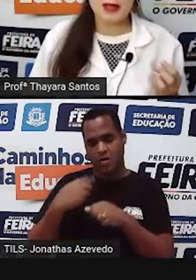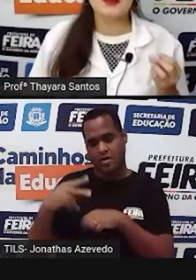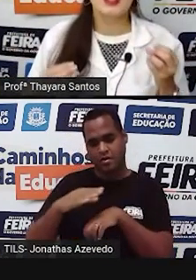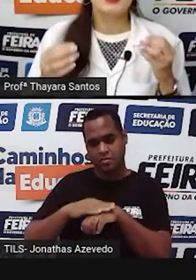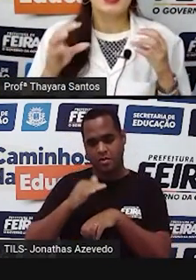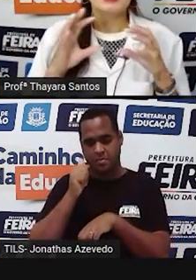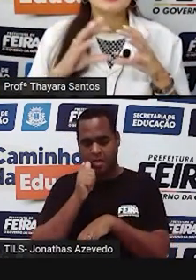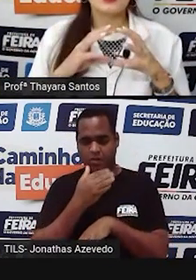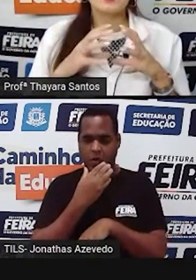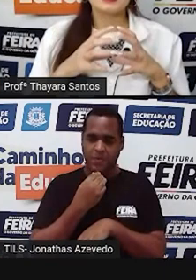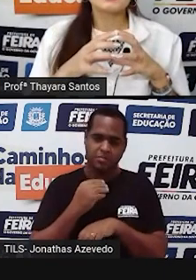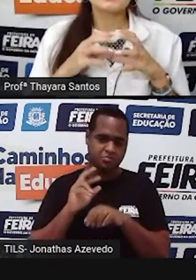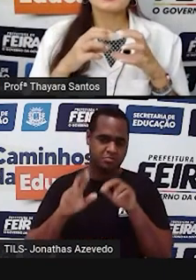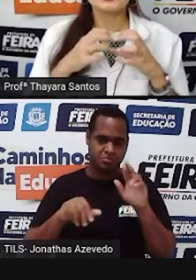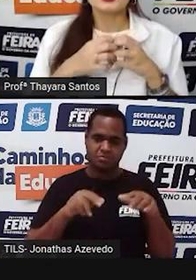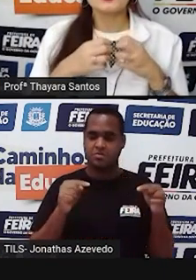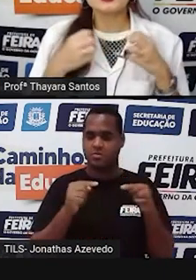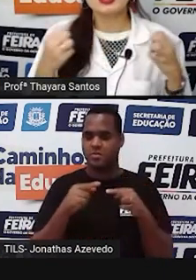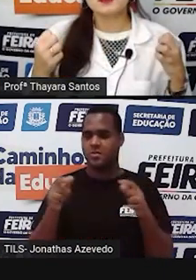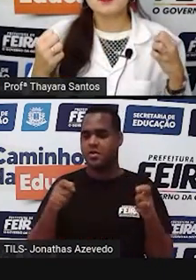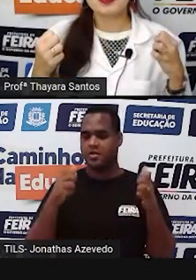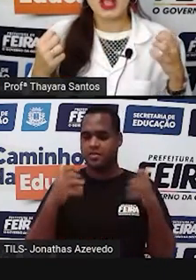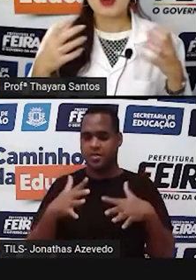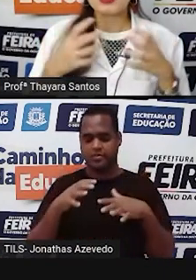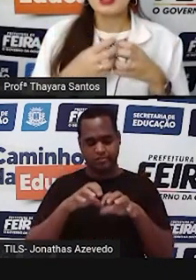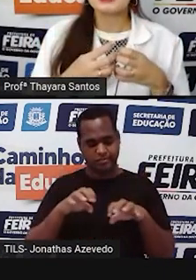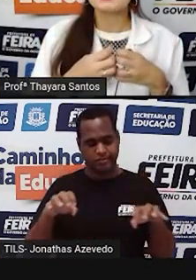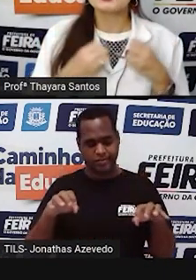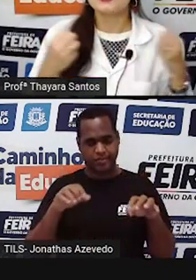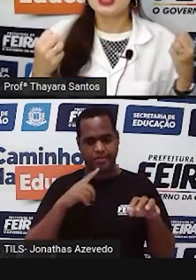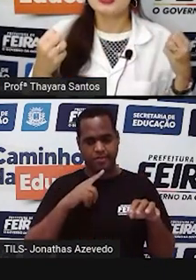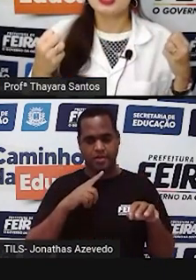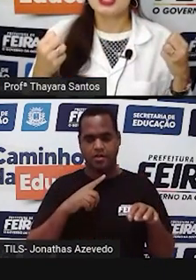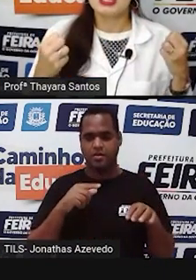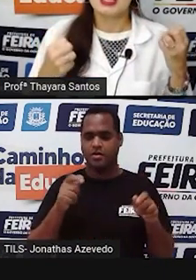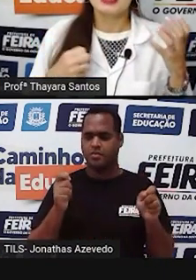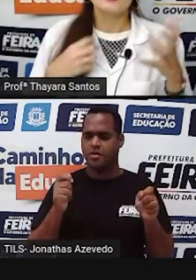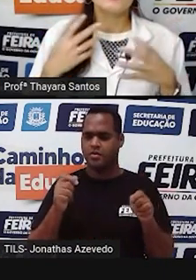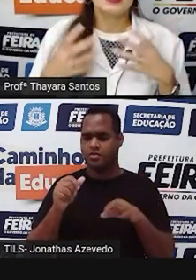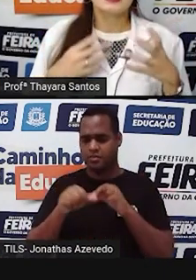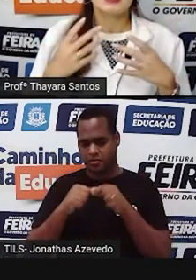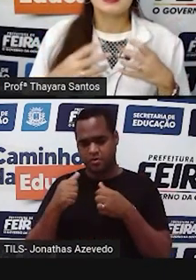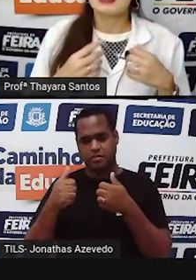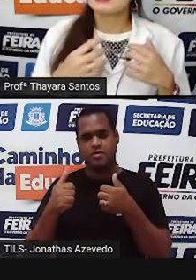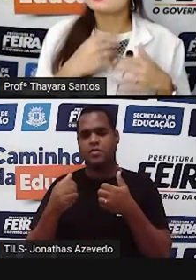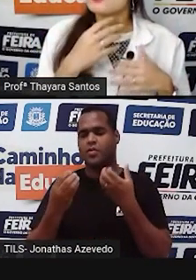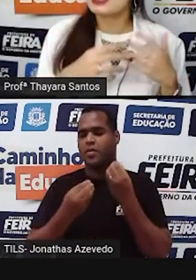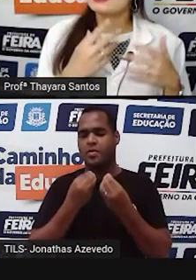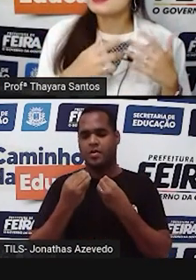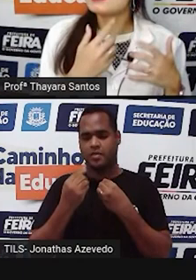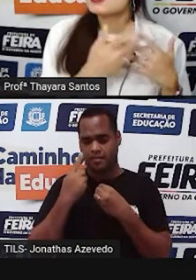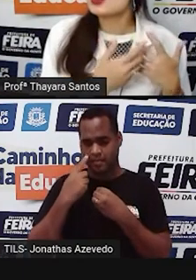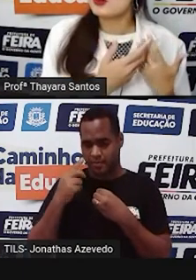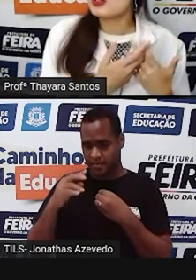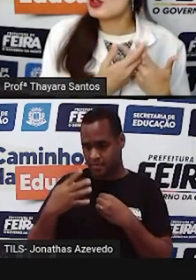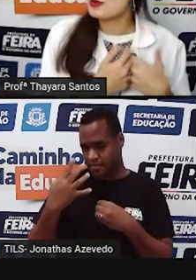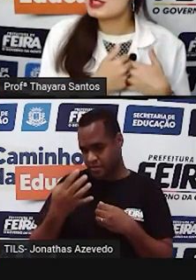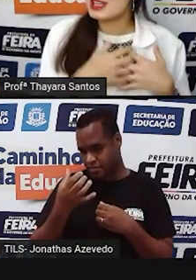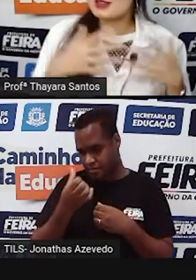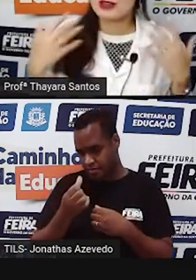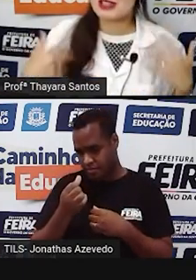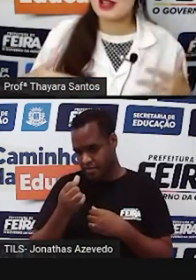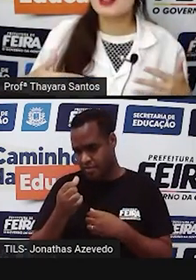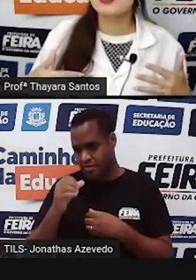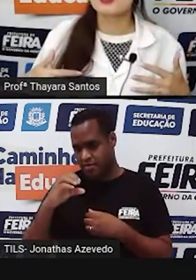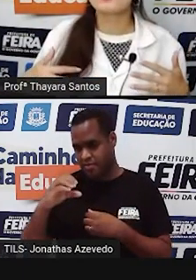na mulher, a célula precisa se dividir. E quando ela se divide, ela não vai carregar aqueles 46 cromossomos